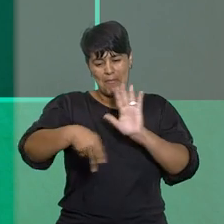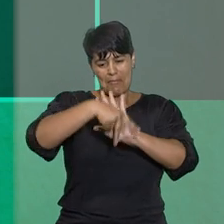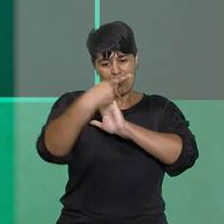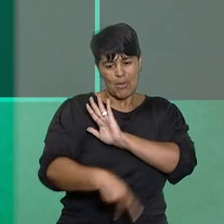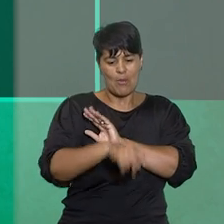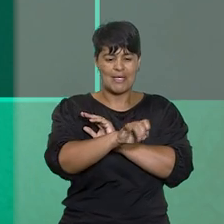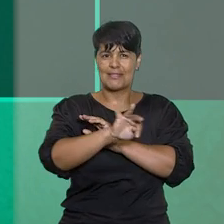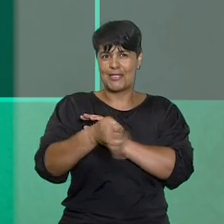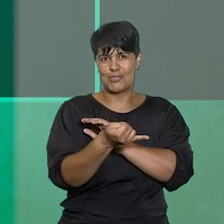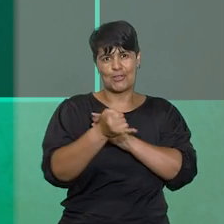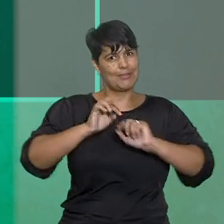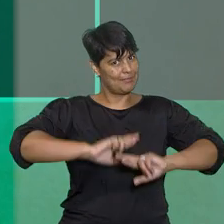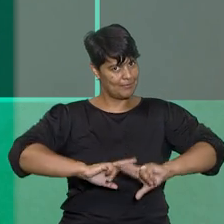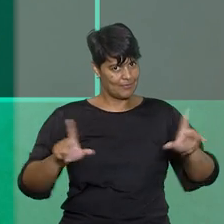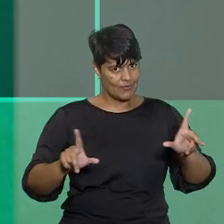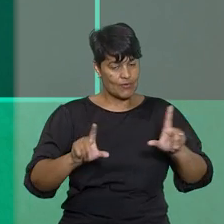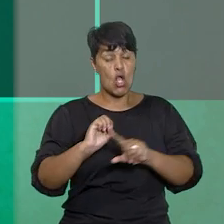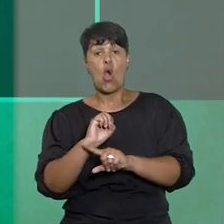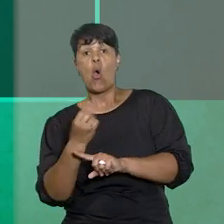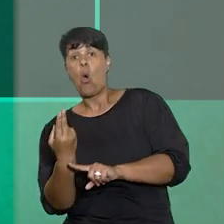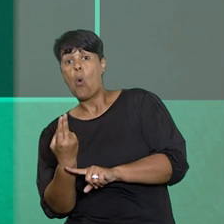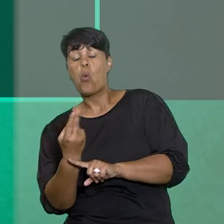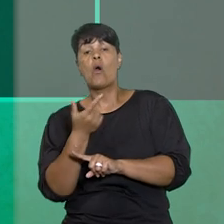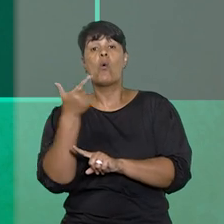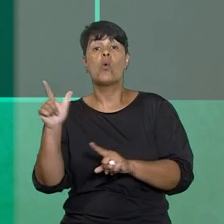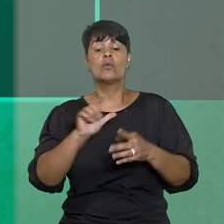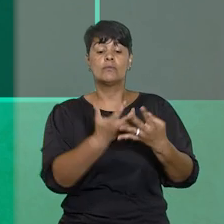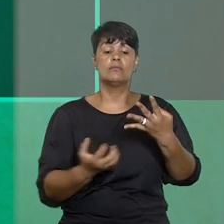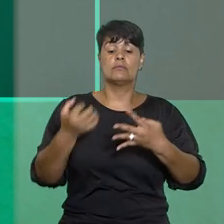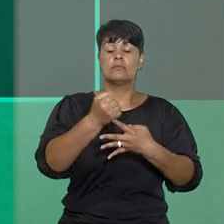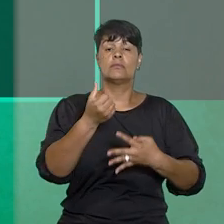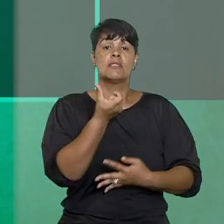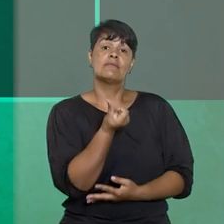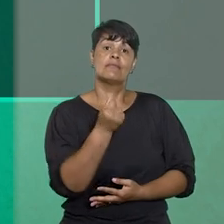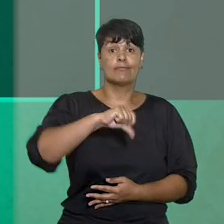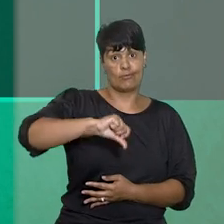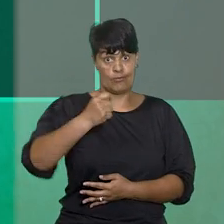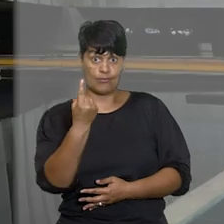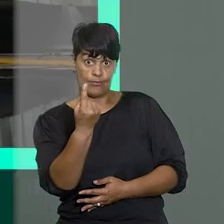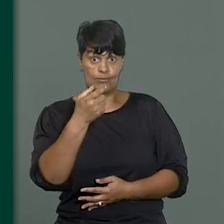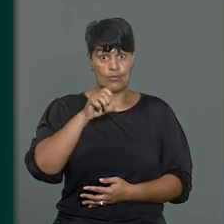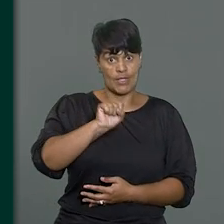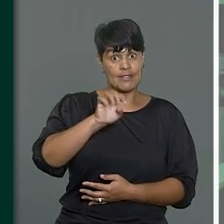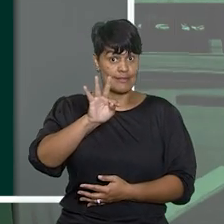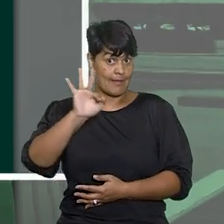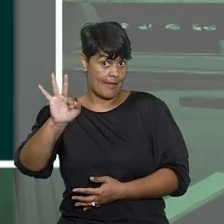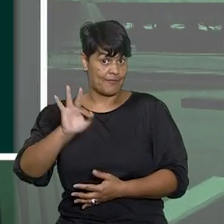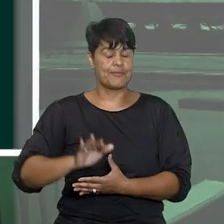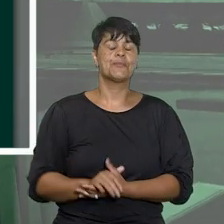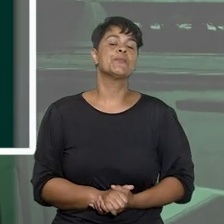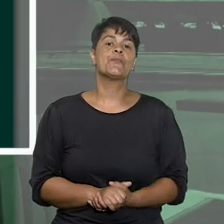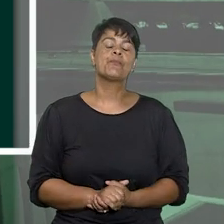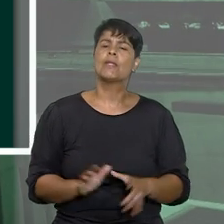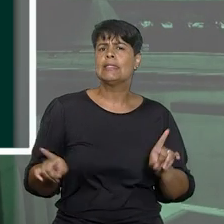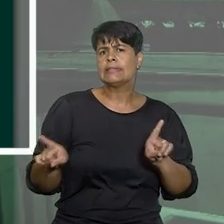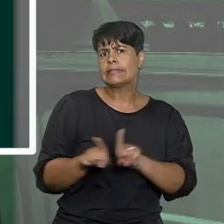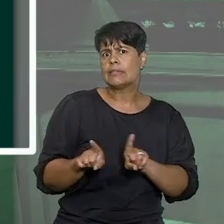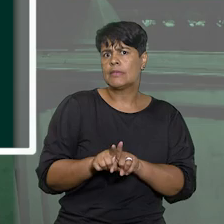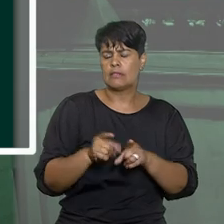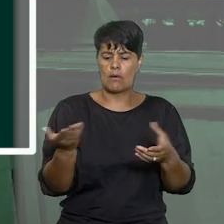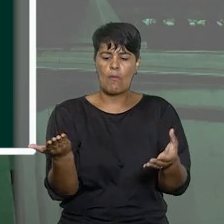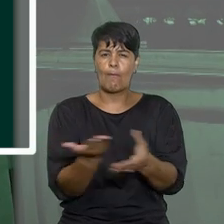ou nas hipóteses de incidência da súmula 691 do STF. Já nos processos